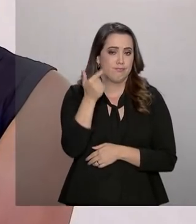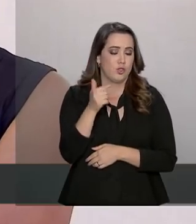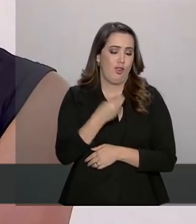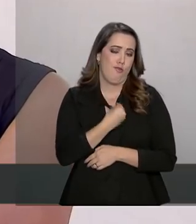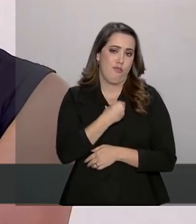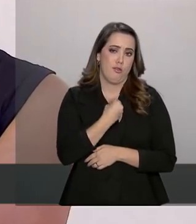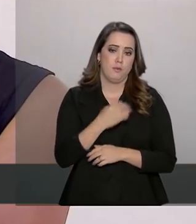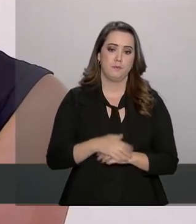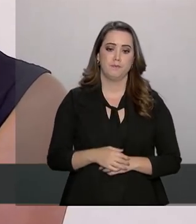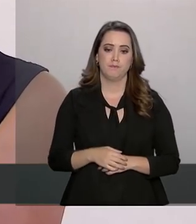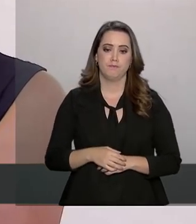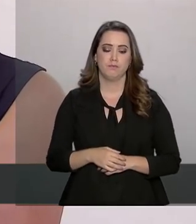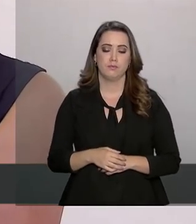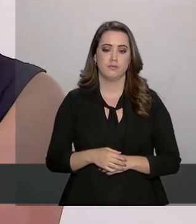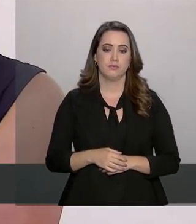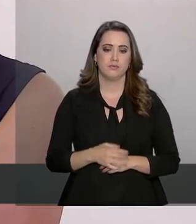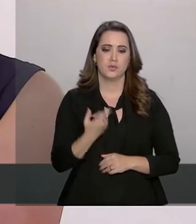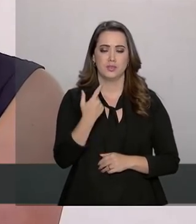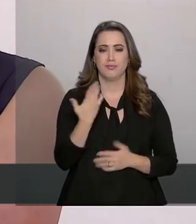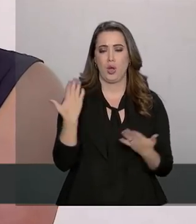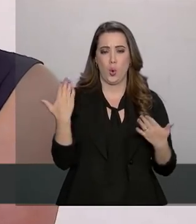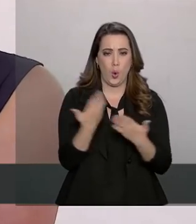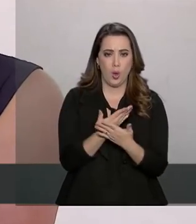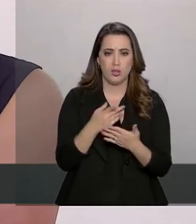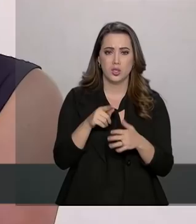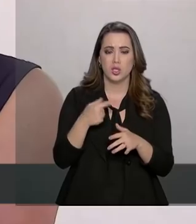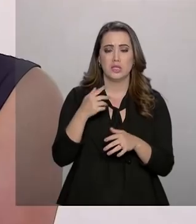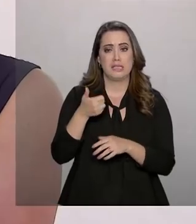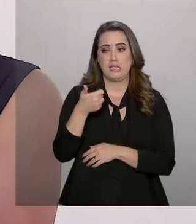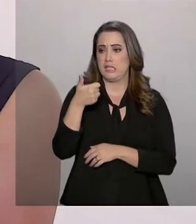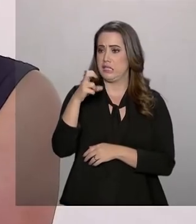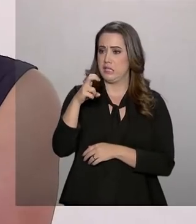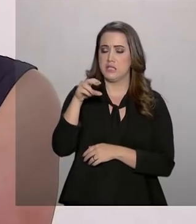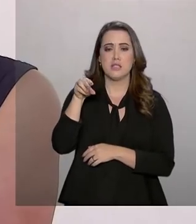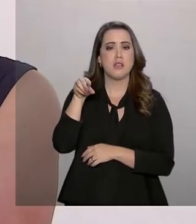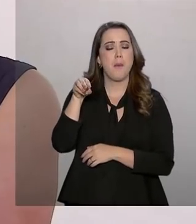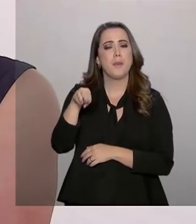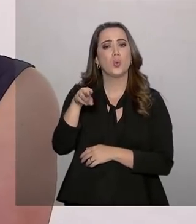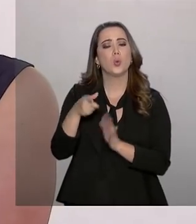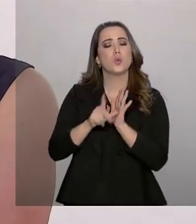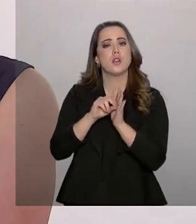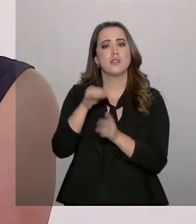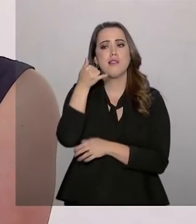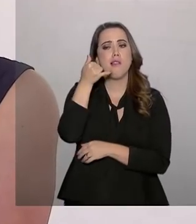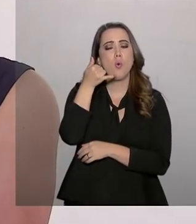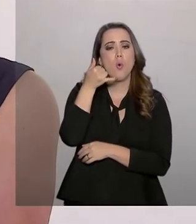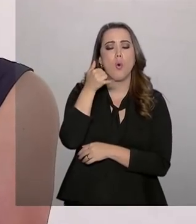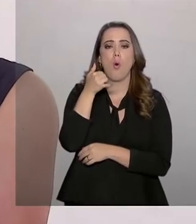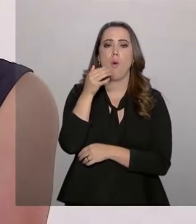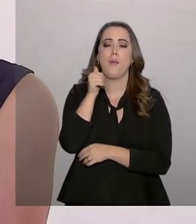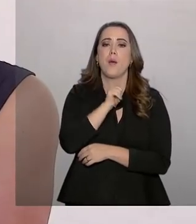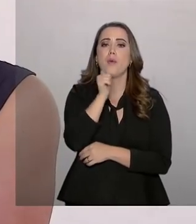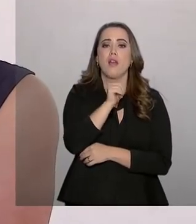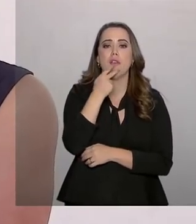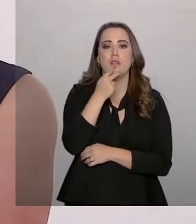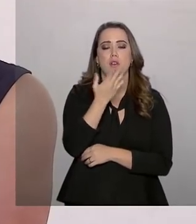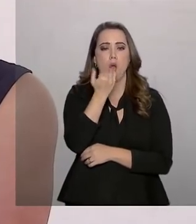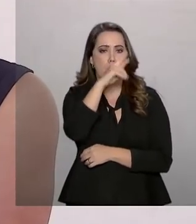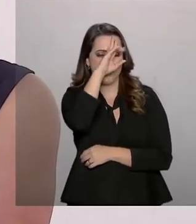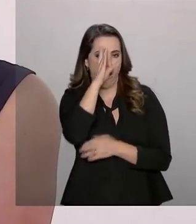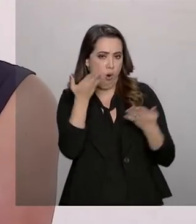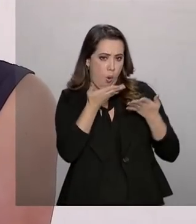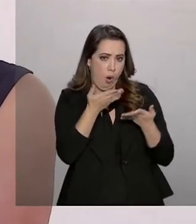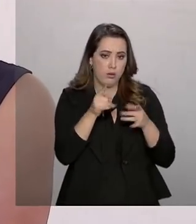vez, nesse acidente que houve, 15 minutos antes, ele ligou para a esposa dele dizendo que ia almoçar.